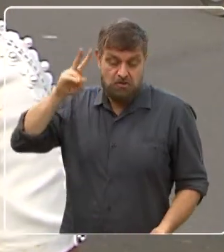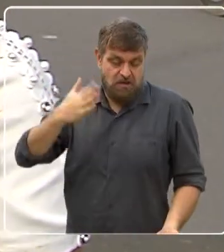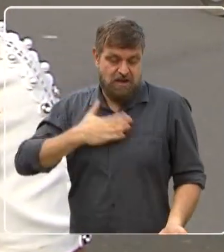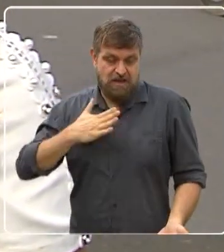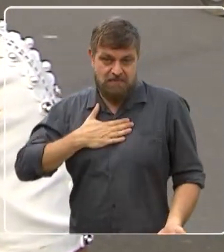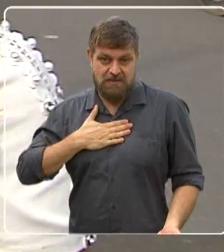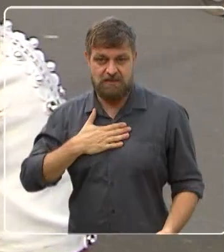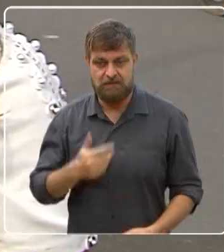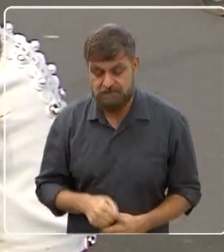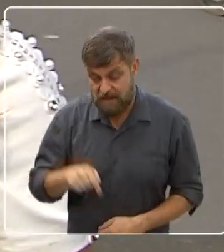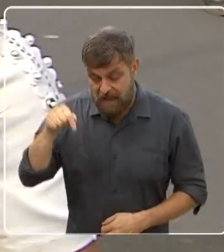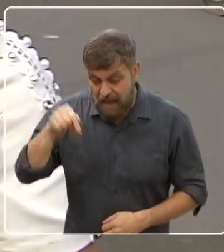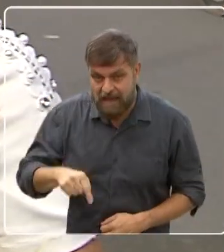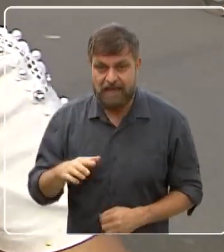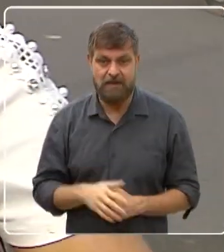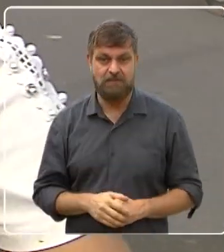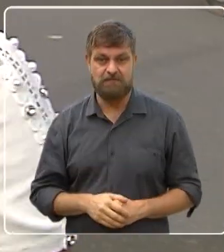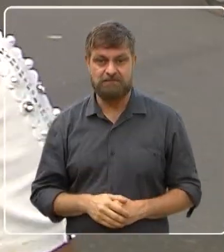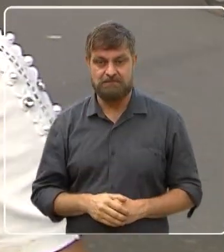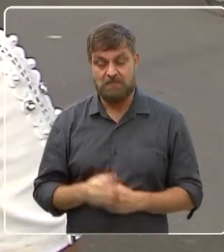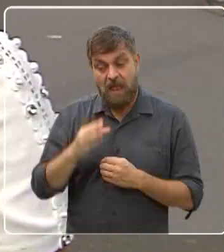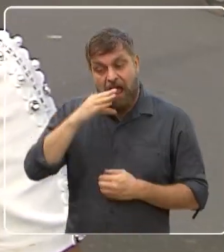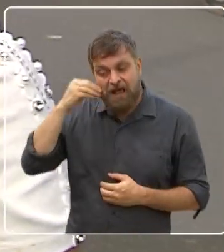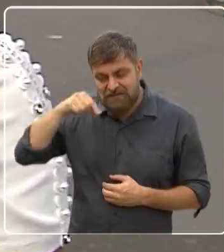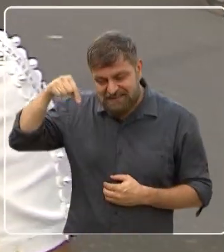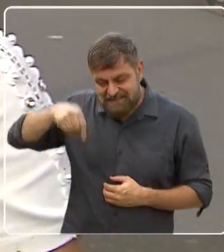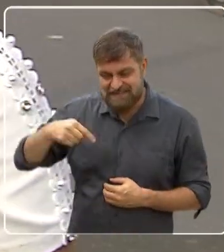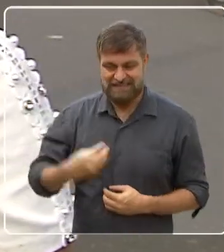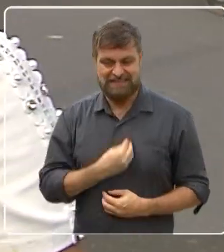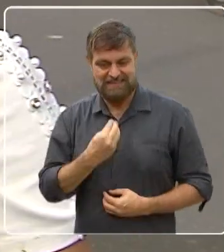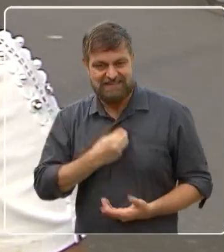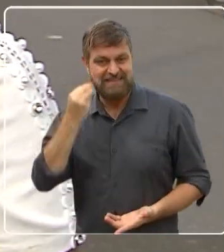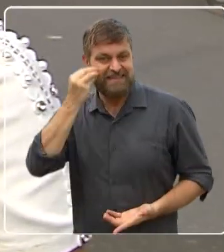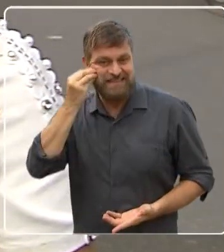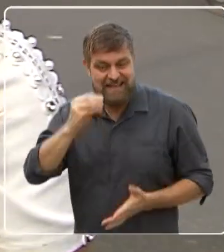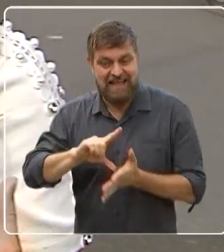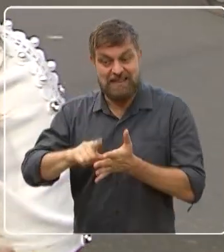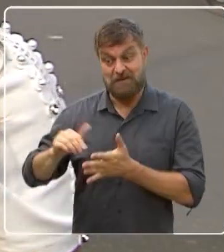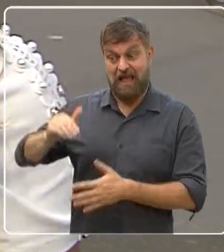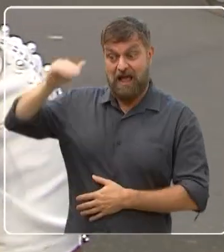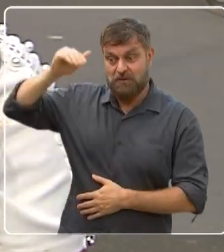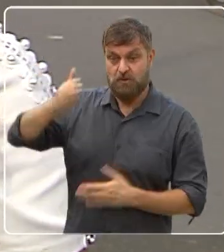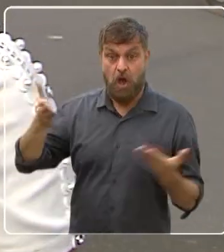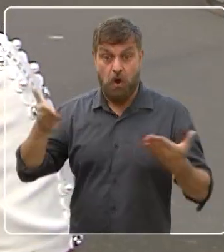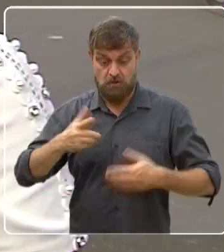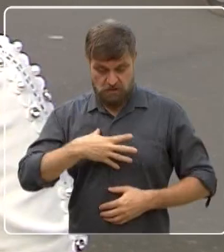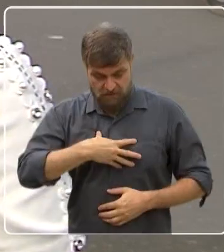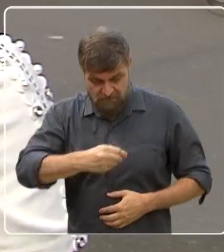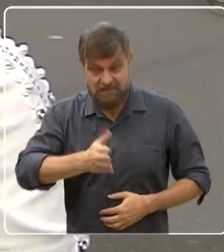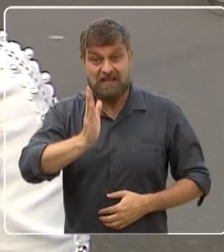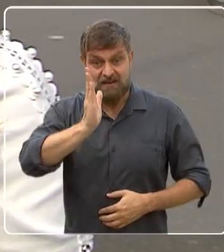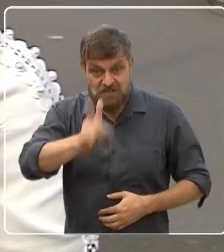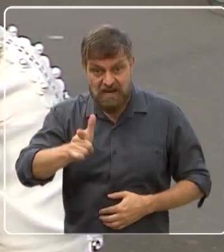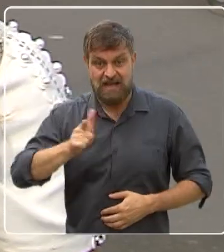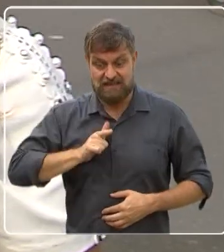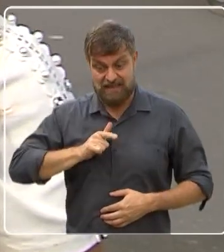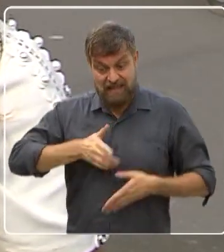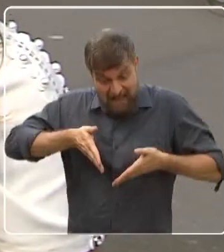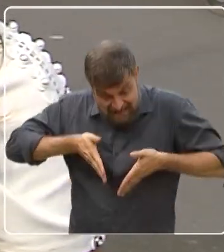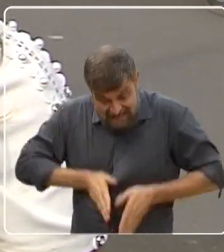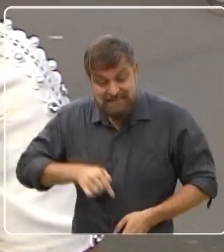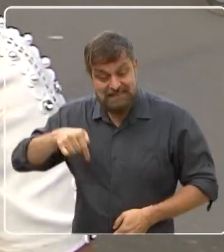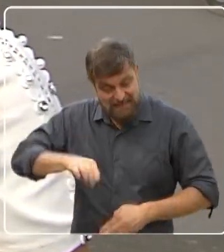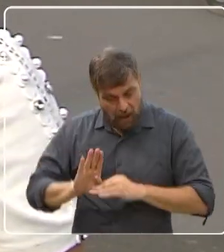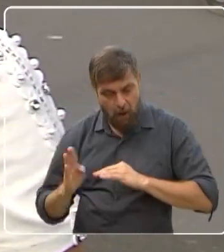Foi aqui que eu cresci, foi aqui que eu me tornei adolescente, jovem, adulta, né? Hoje tem meus filhos que moram aqui. Nascidos